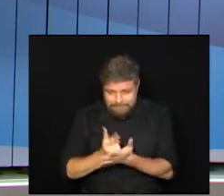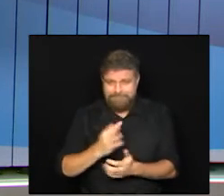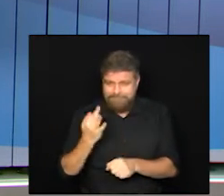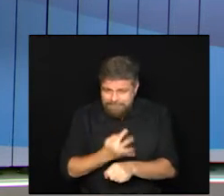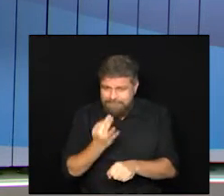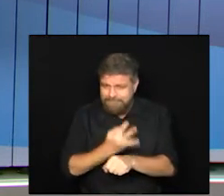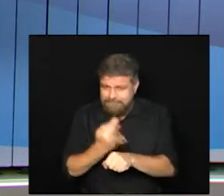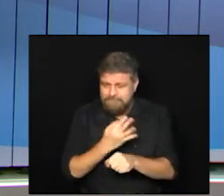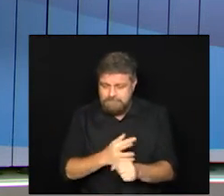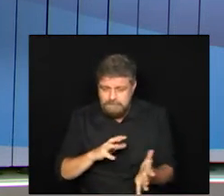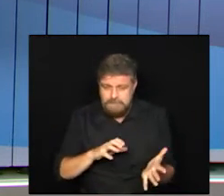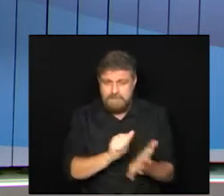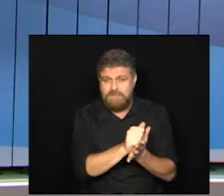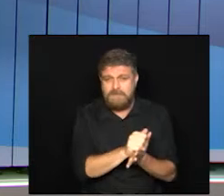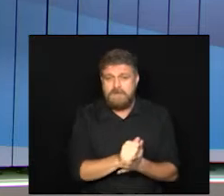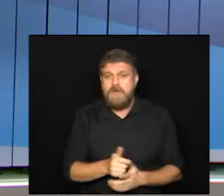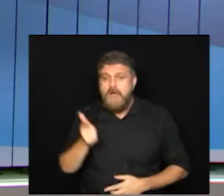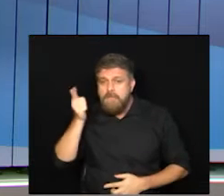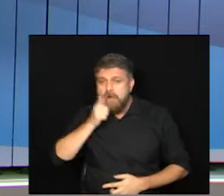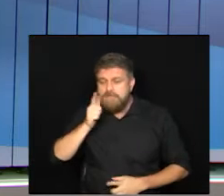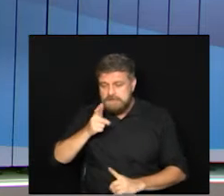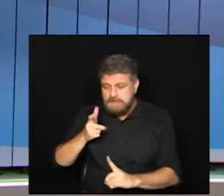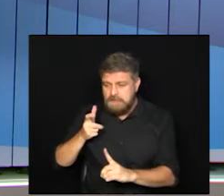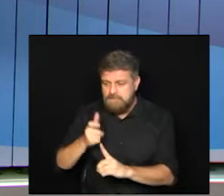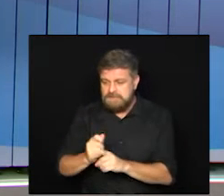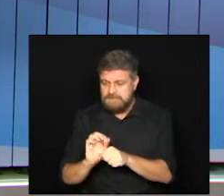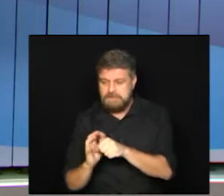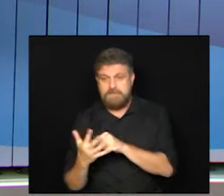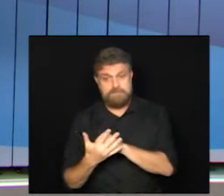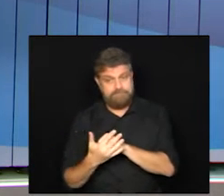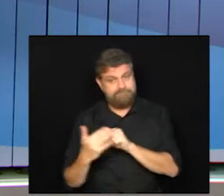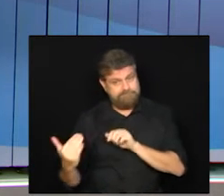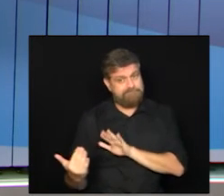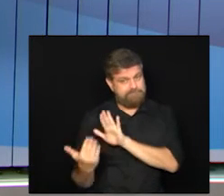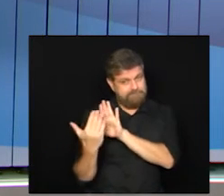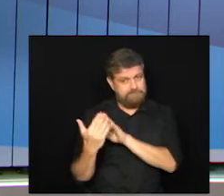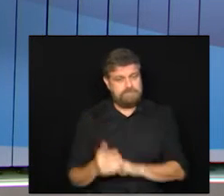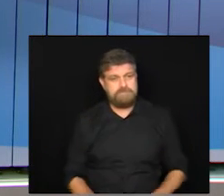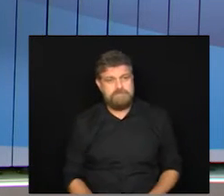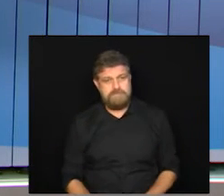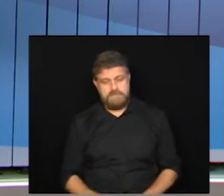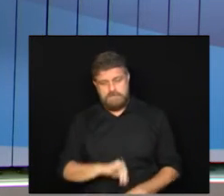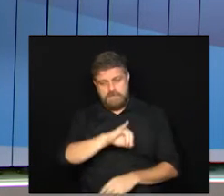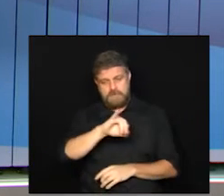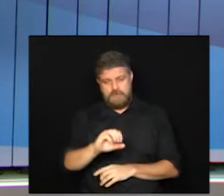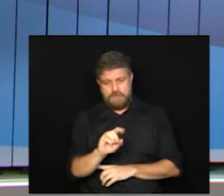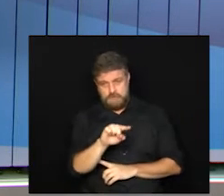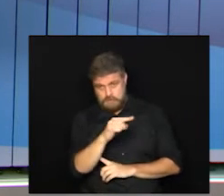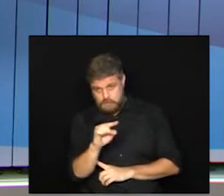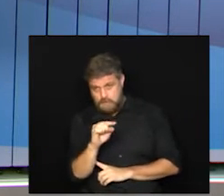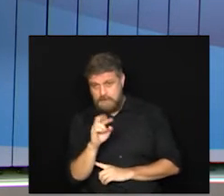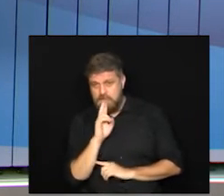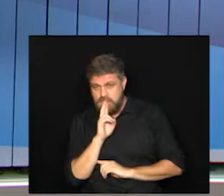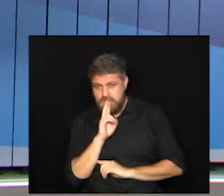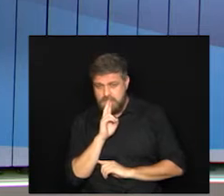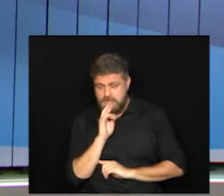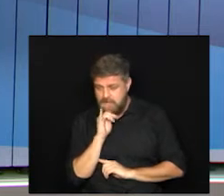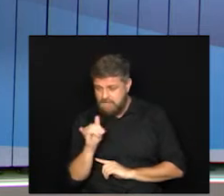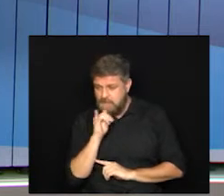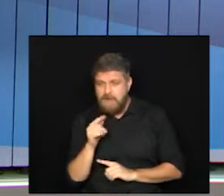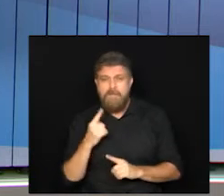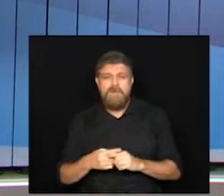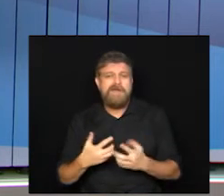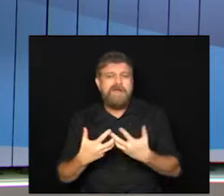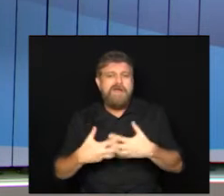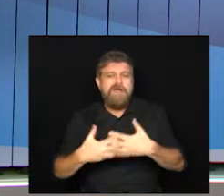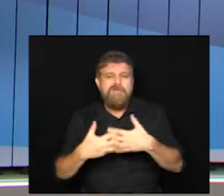o agendamento pra tomar vacina contra a covid-dezenove o João Roberto Teodoro diz se funciona porque o